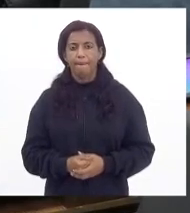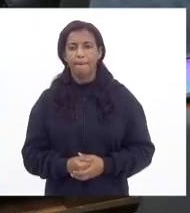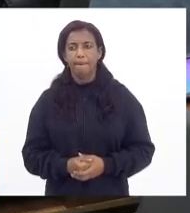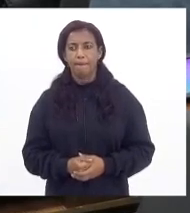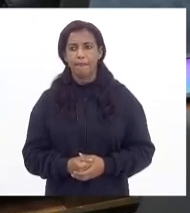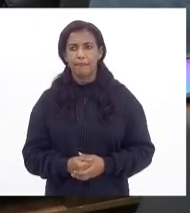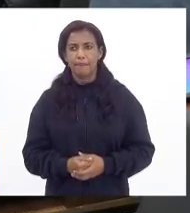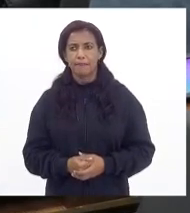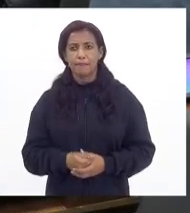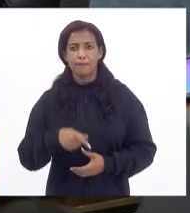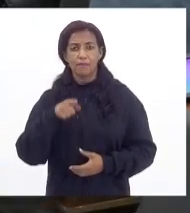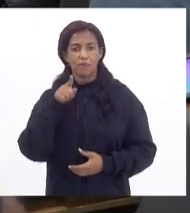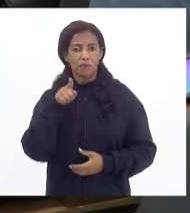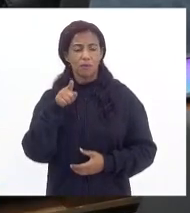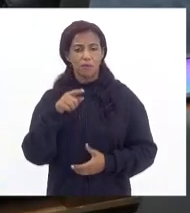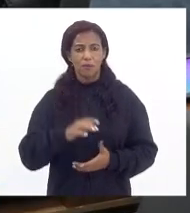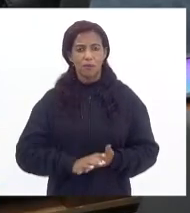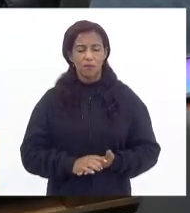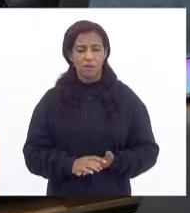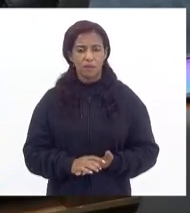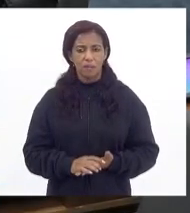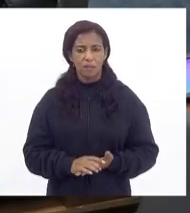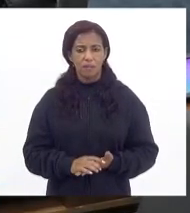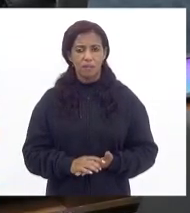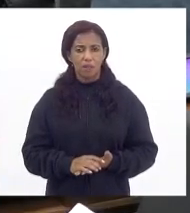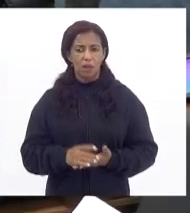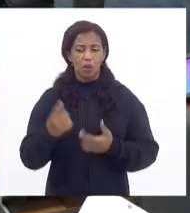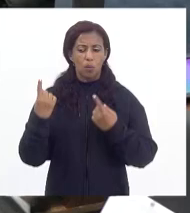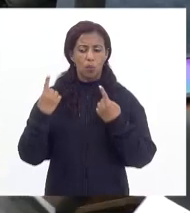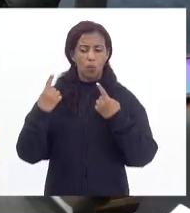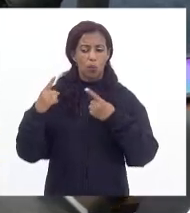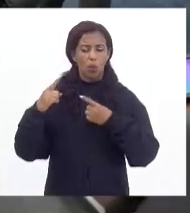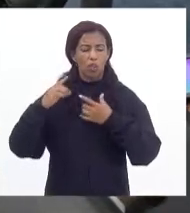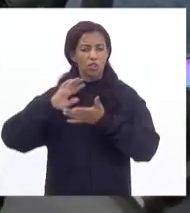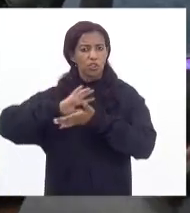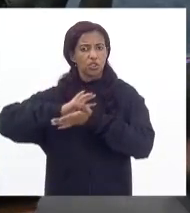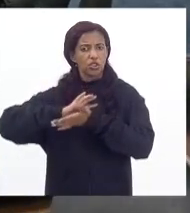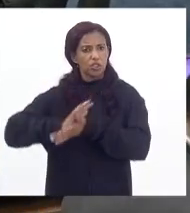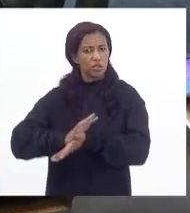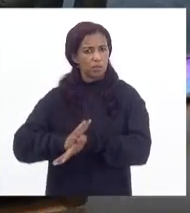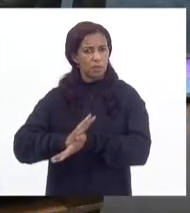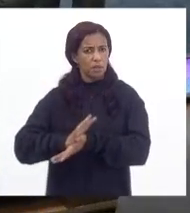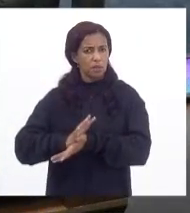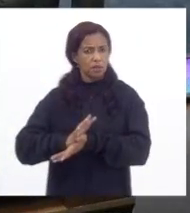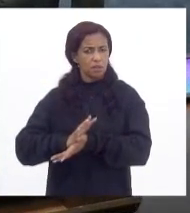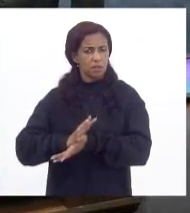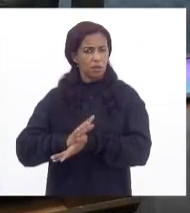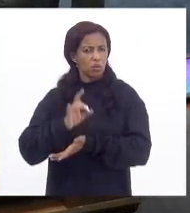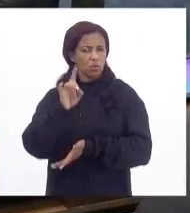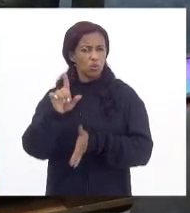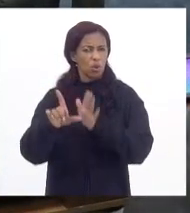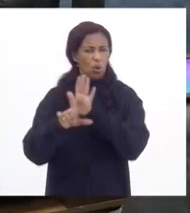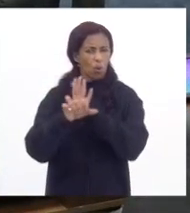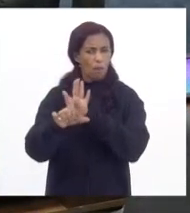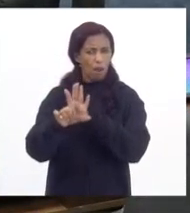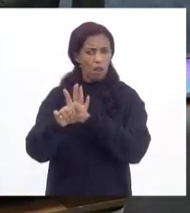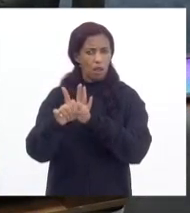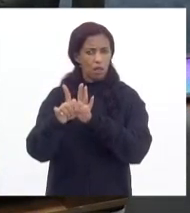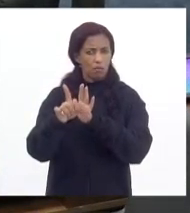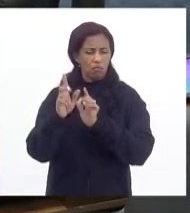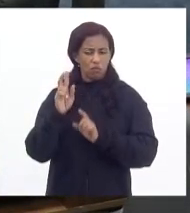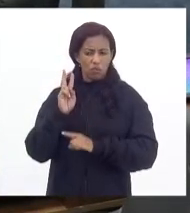você não combate a discriminação só com uma lei, só com uma punição,